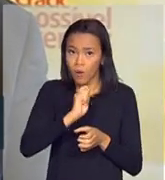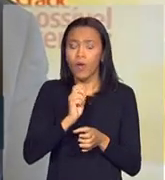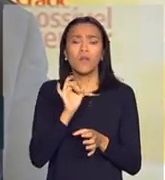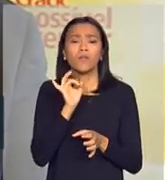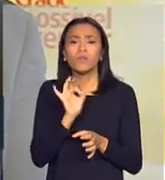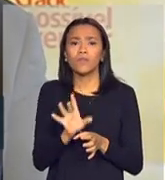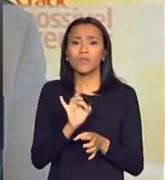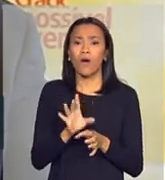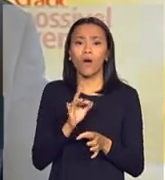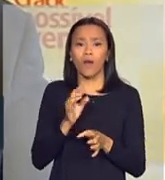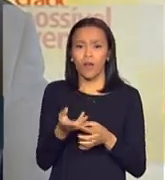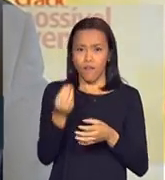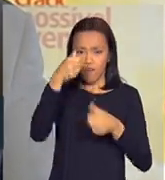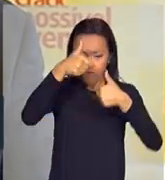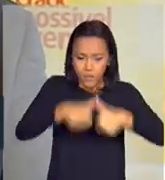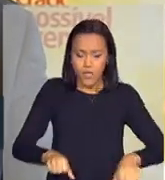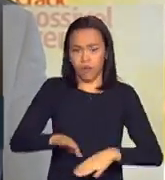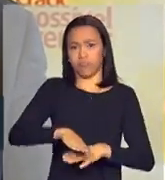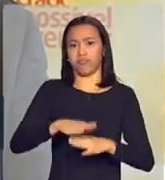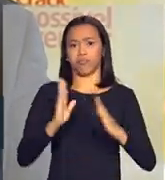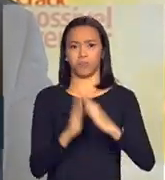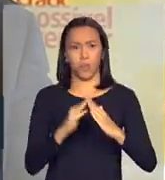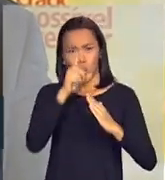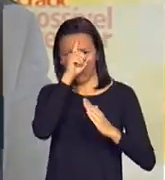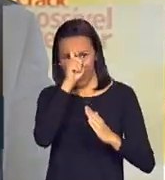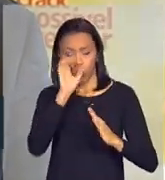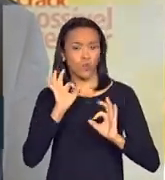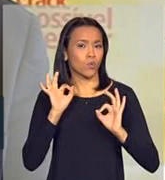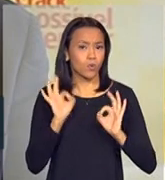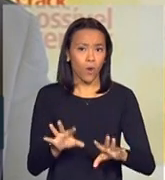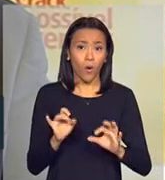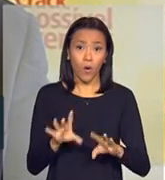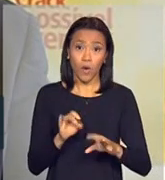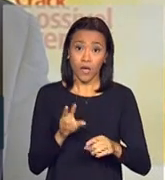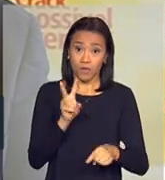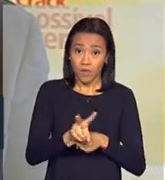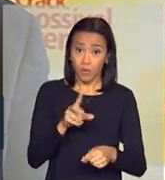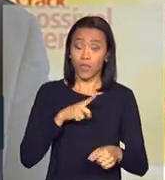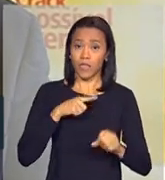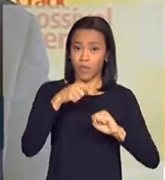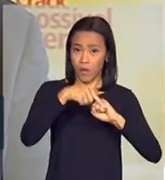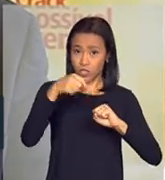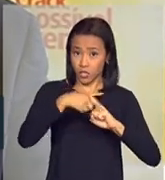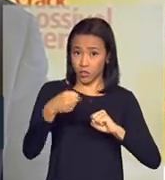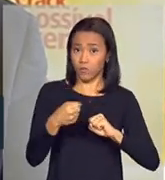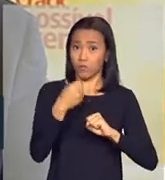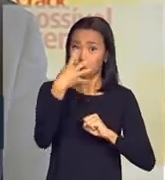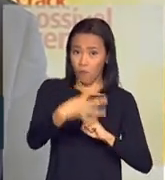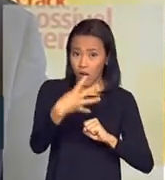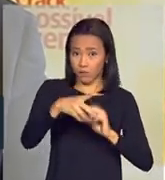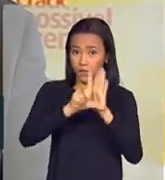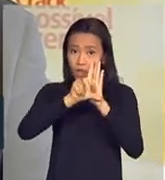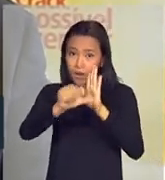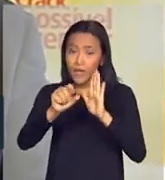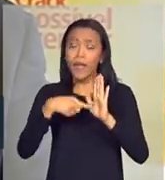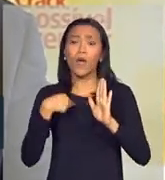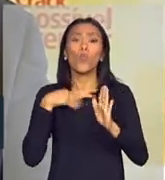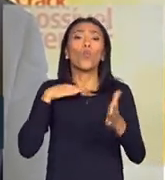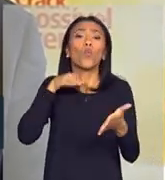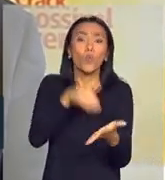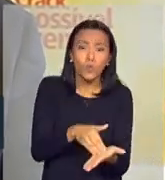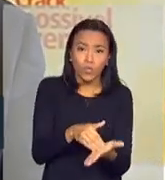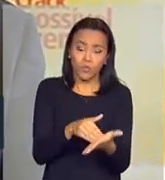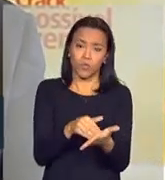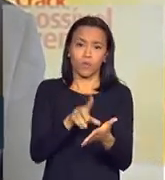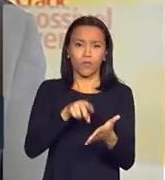mediante a internação psiquiátrica. A internação psiquiátrica, segundo o próprio artigo 4 da Lei 10.216, é o último procedimento